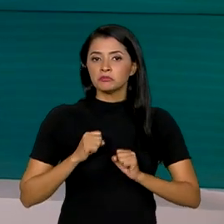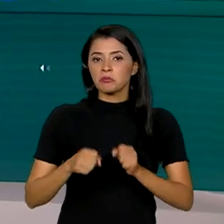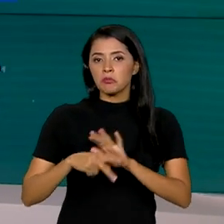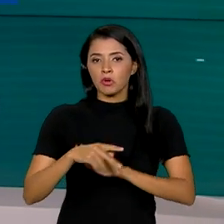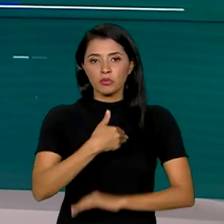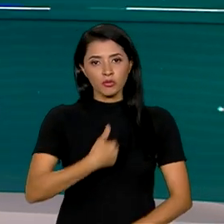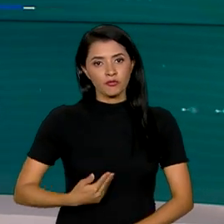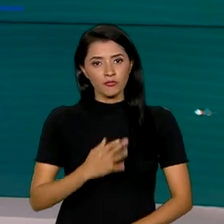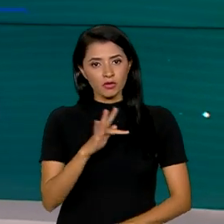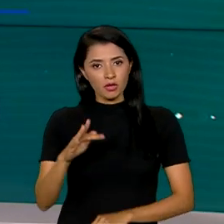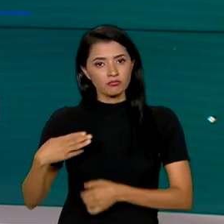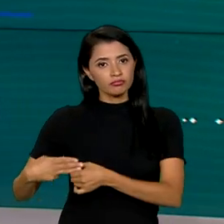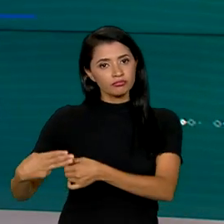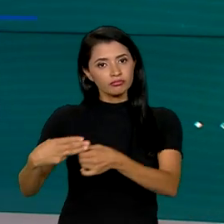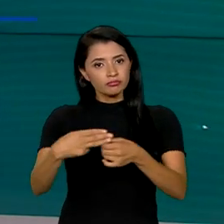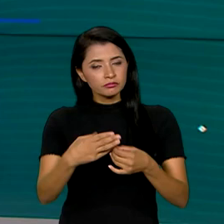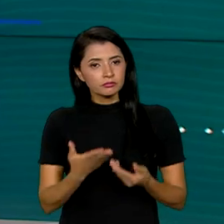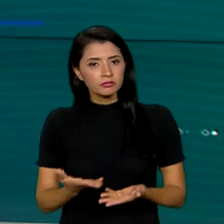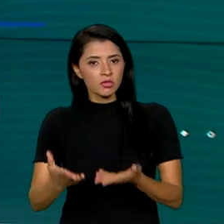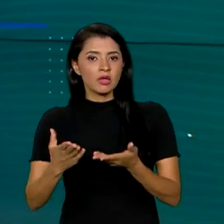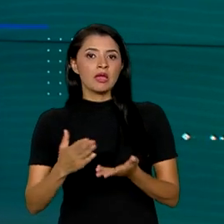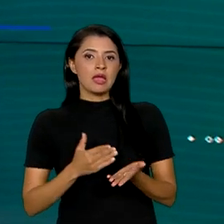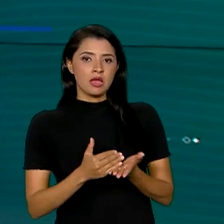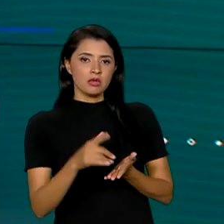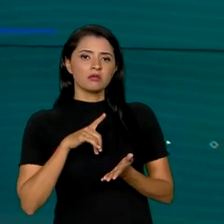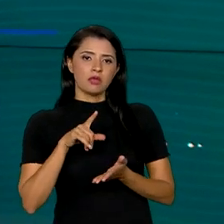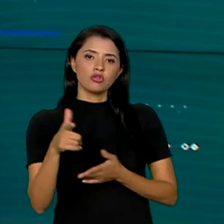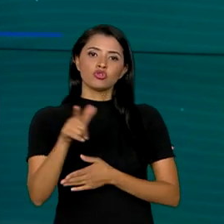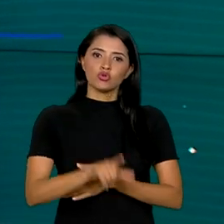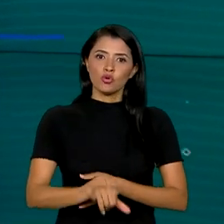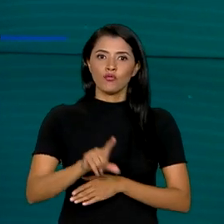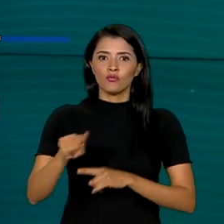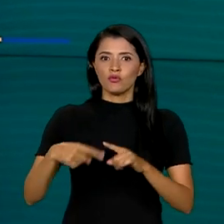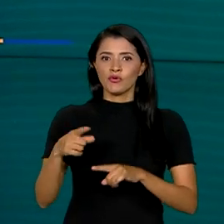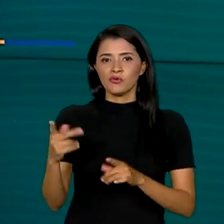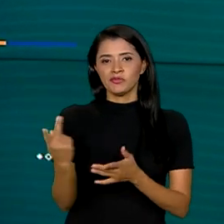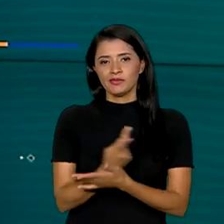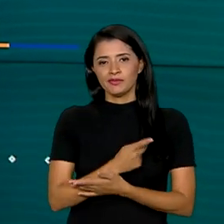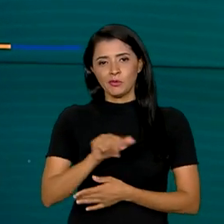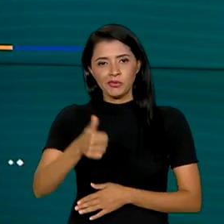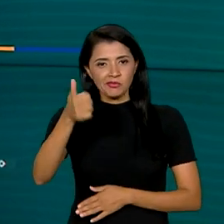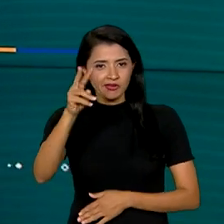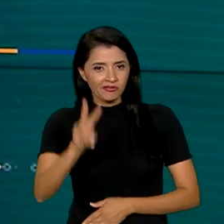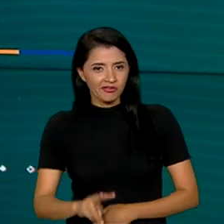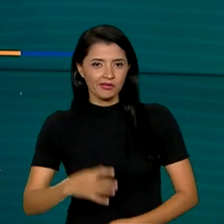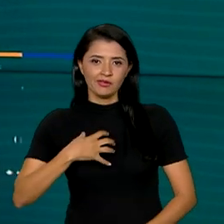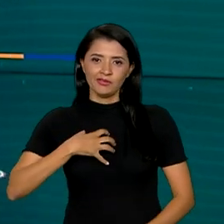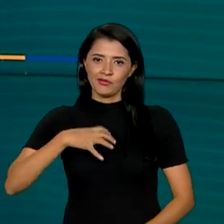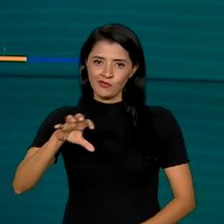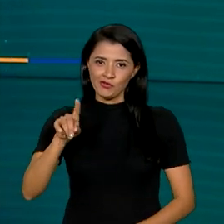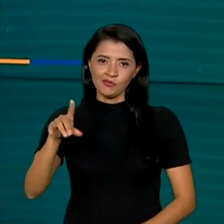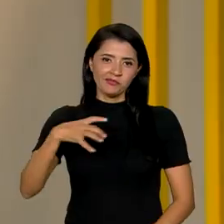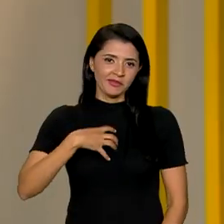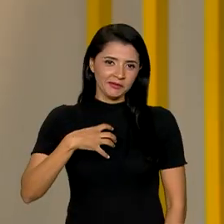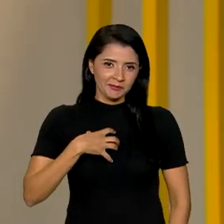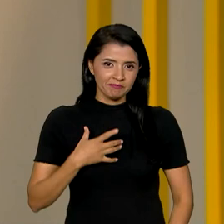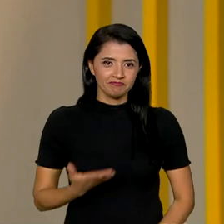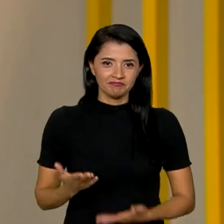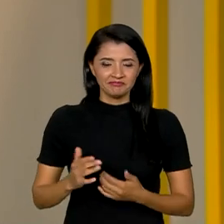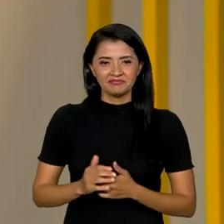do governo federal para os municípios, a iniciativa quer repetir o sucesso que foi a primeira edição em Salvador, na Bahia.